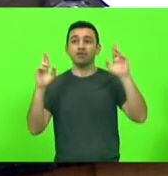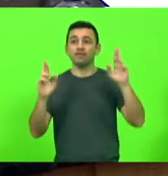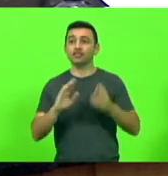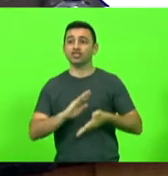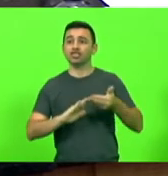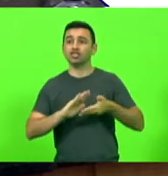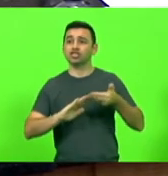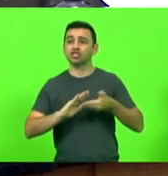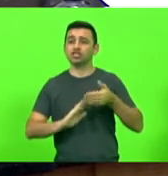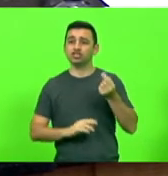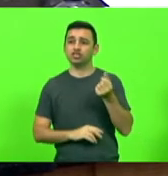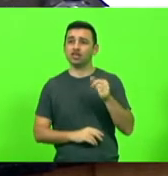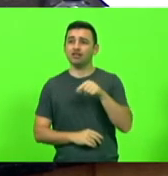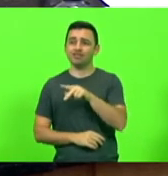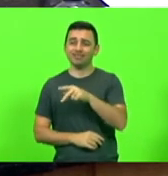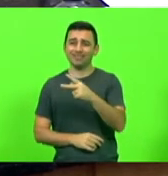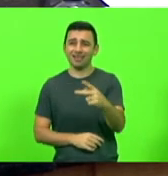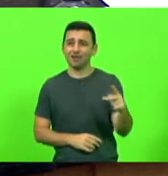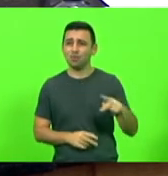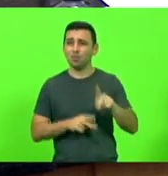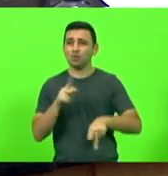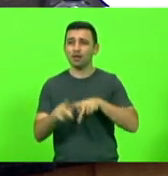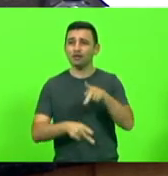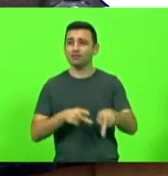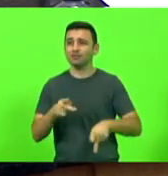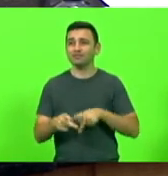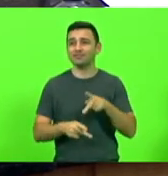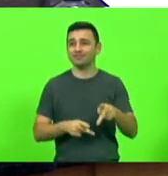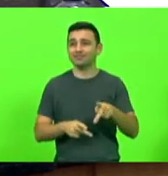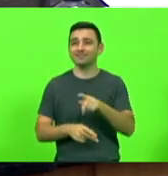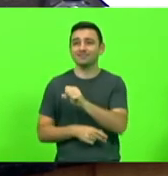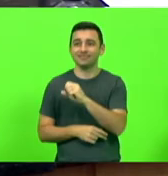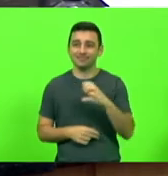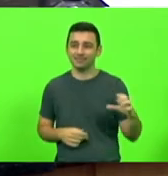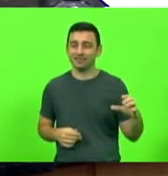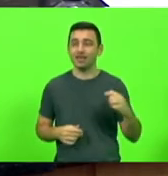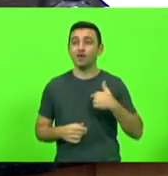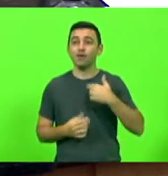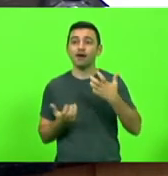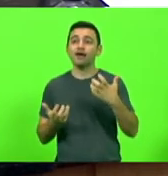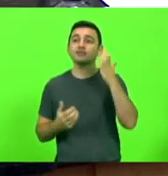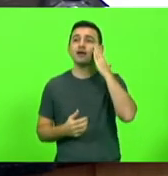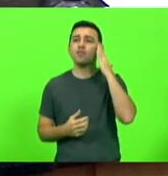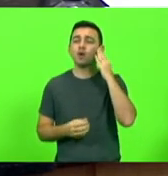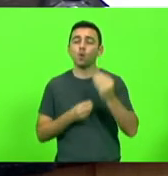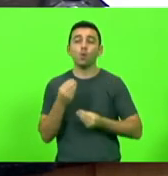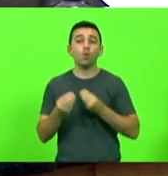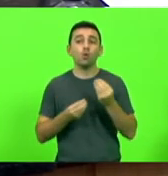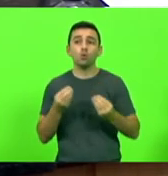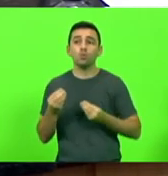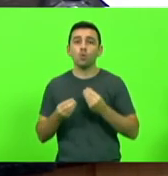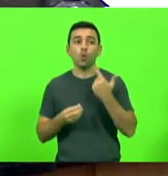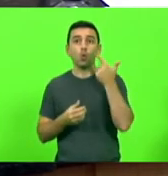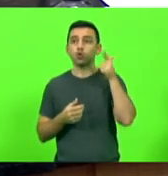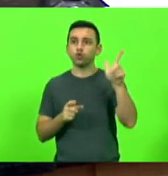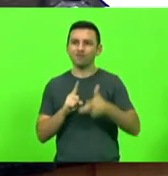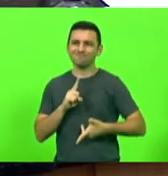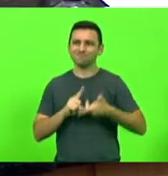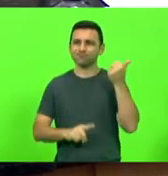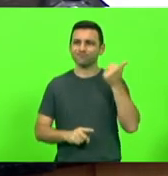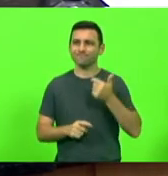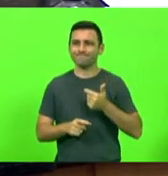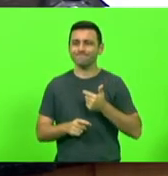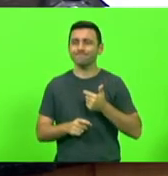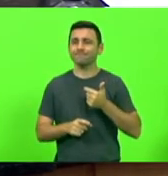dinheiro do catarinense como nunca, porque eu quero saber de qual outra forma é possível você bater recorde de arrecadação